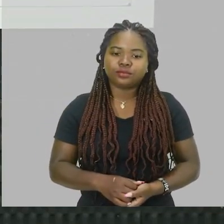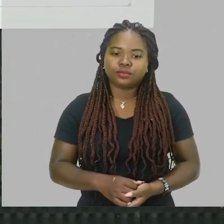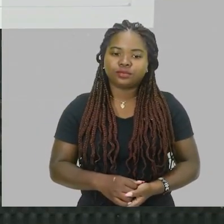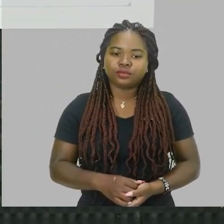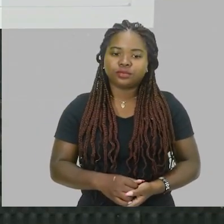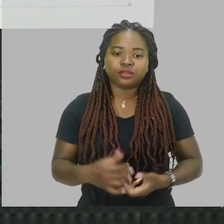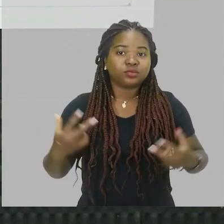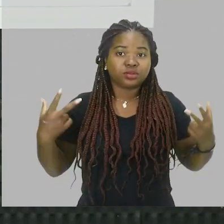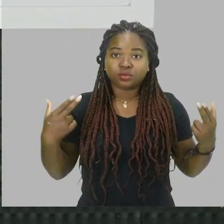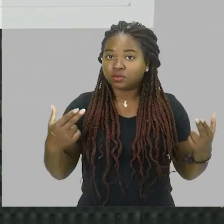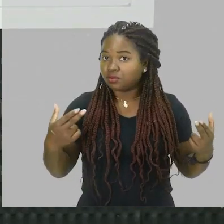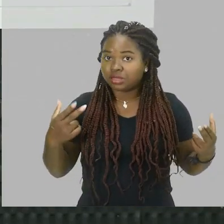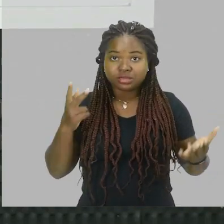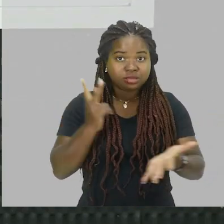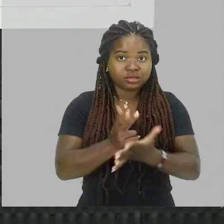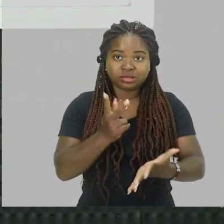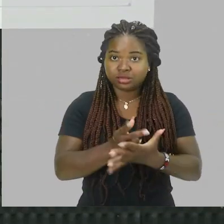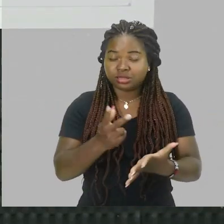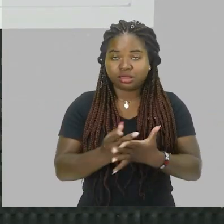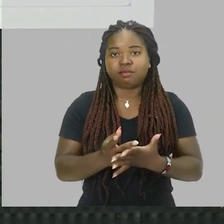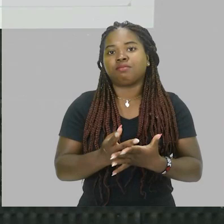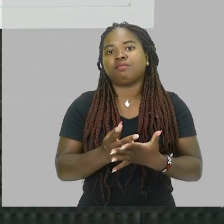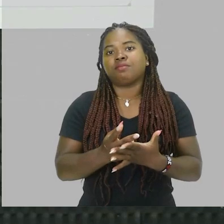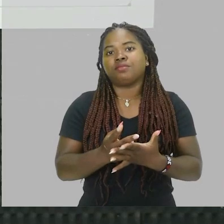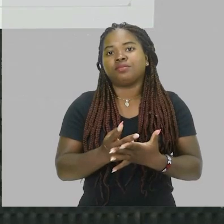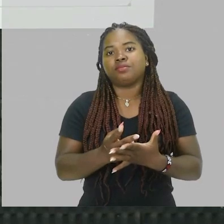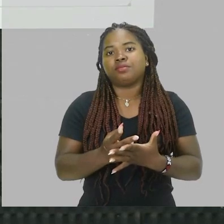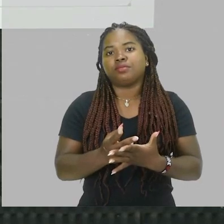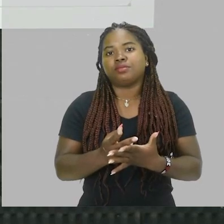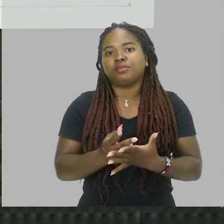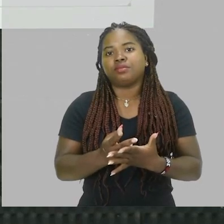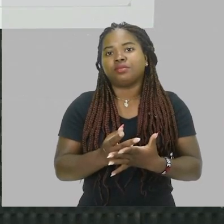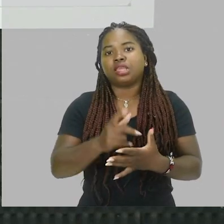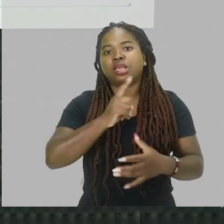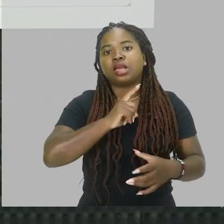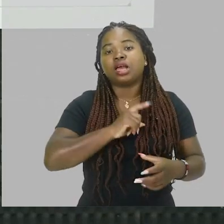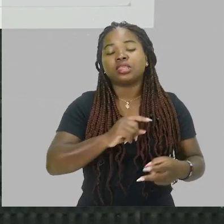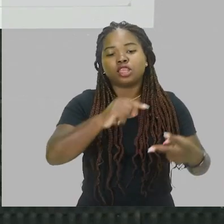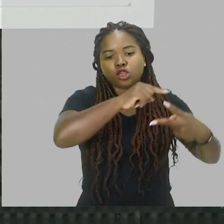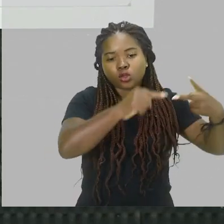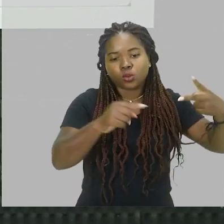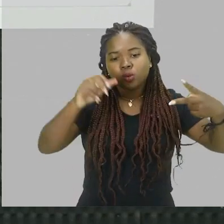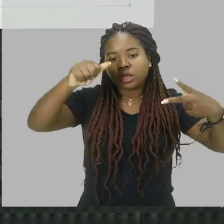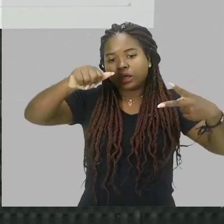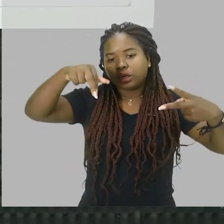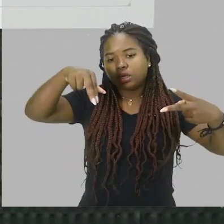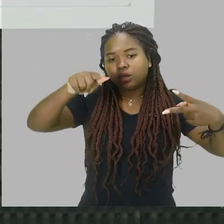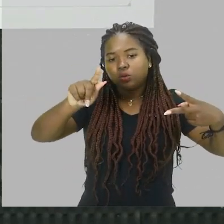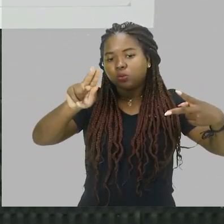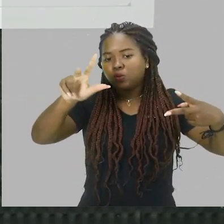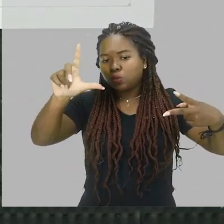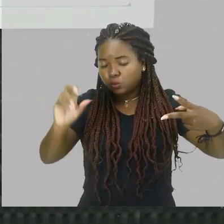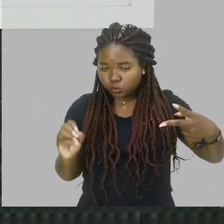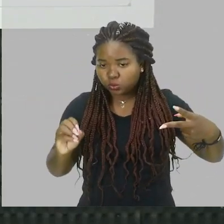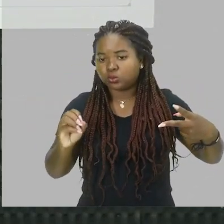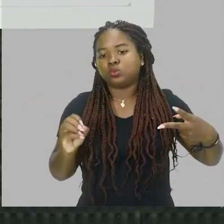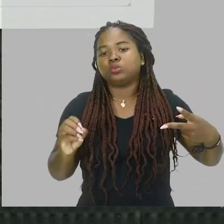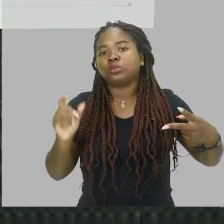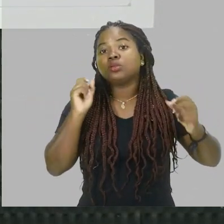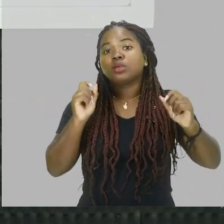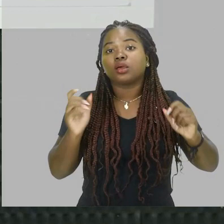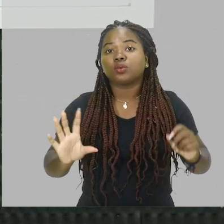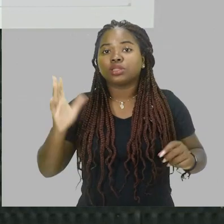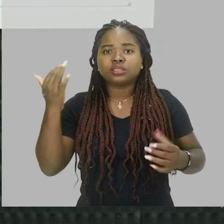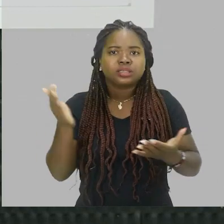alinhados todo o tempo, certo? Eles têm uma angulação, têm um ângulo, que é justamente esse ângulo em que, em alguns momentos, né,